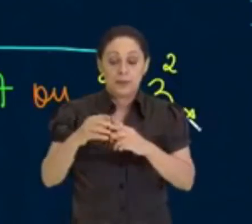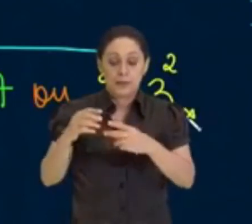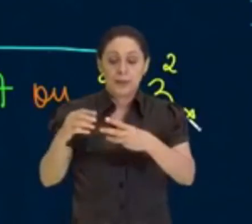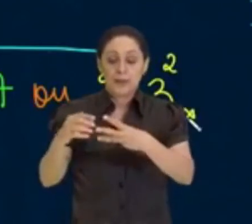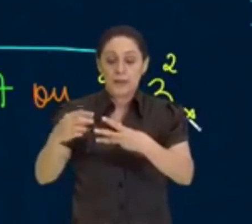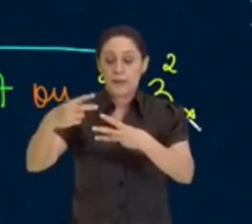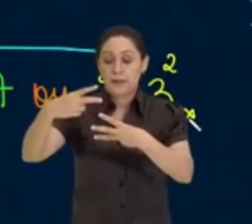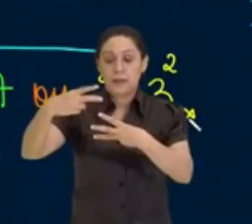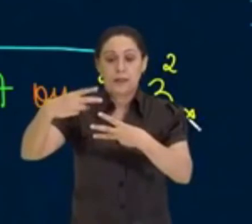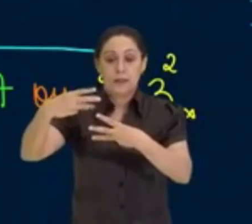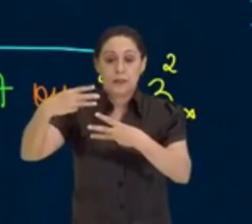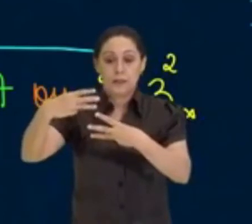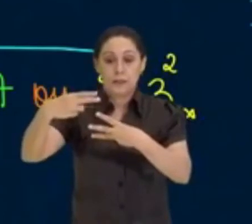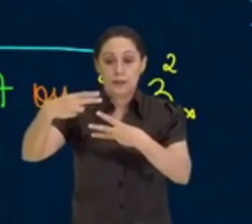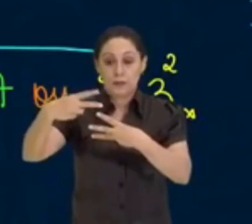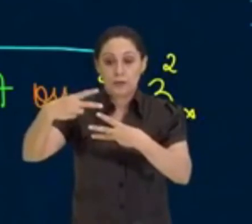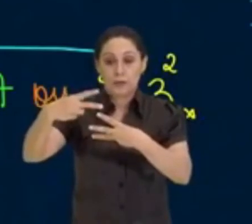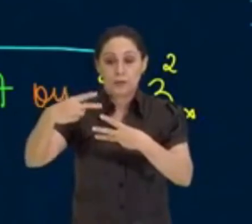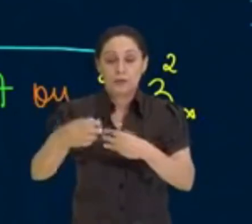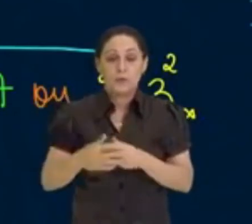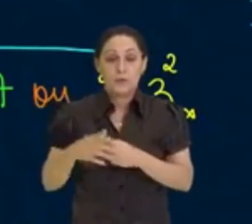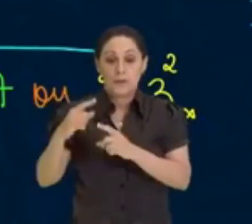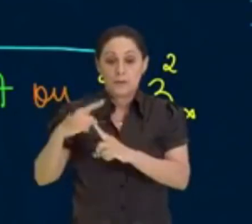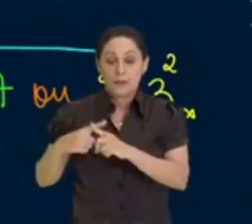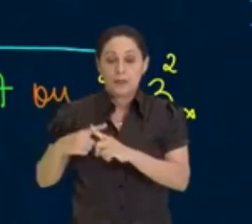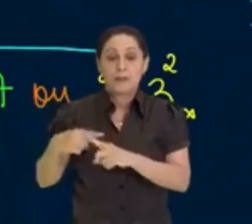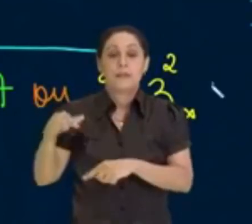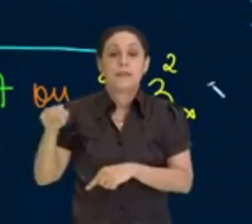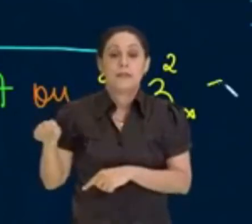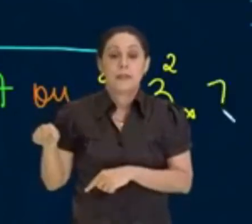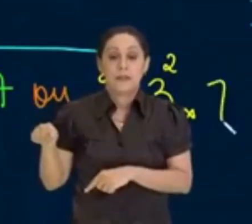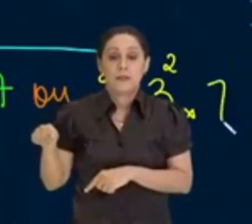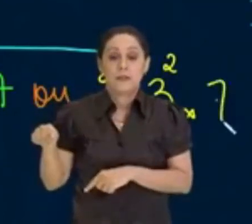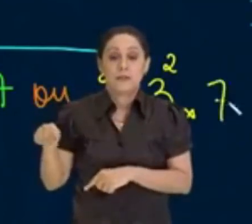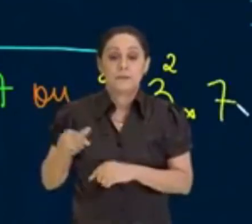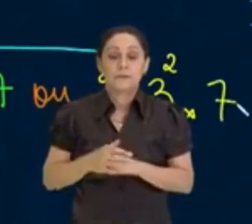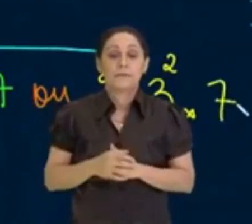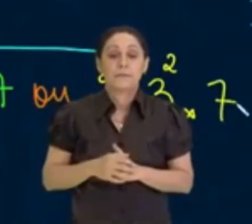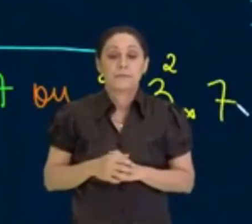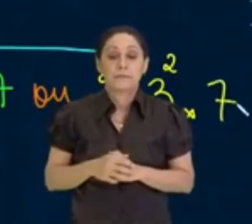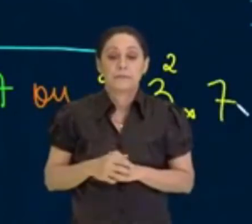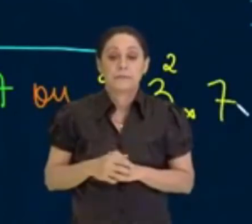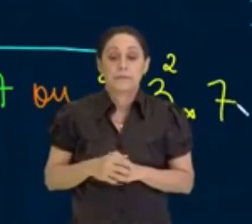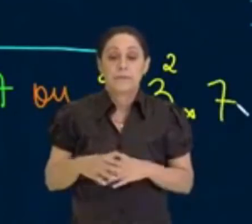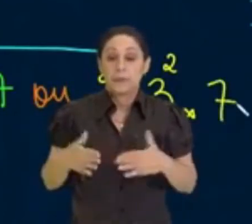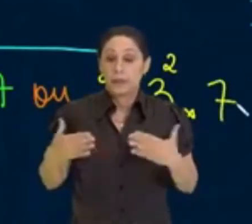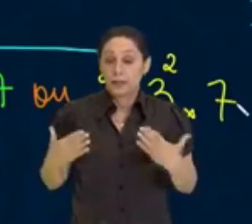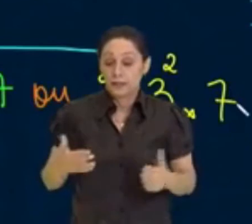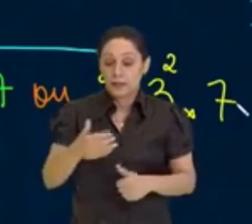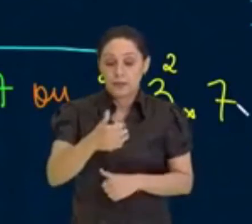vezes quem? O último número aqui embaixo, que é o nosso 7, tá? Então,